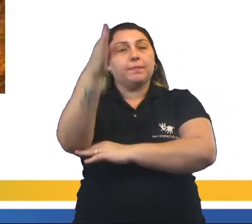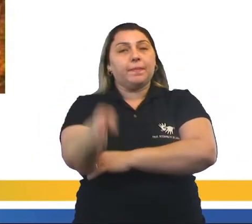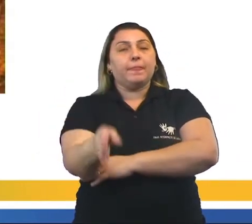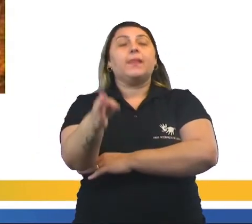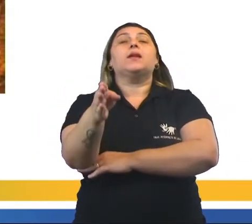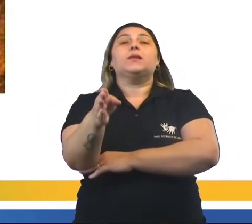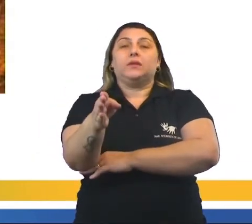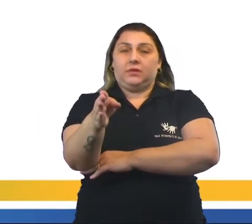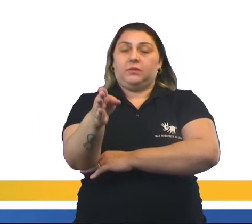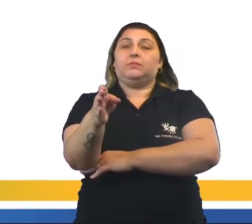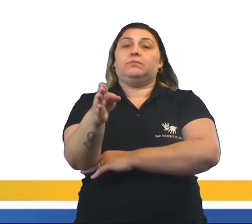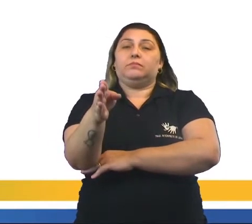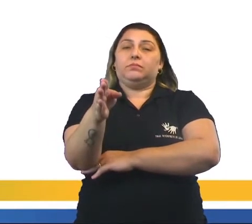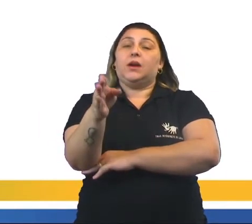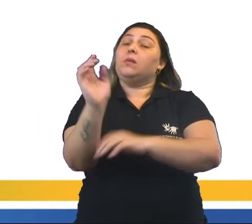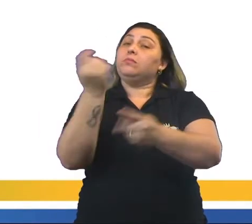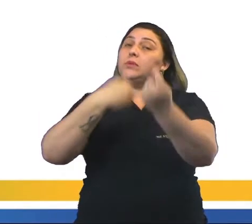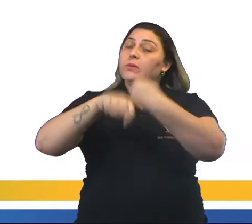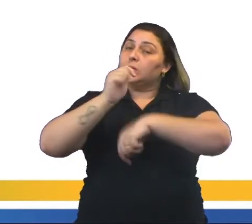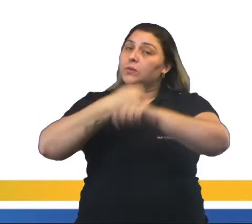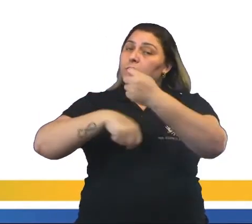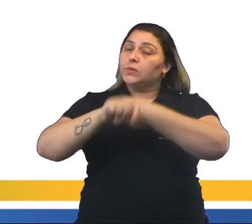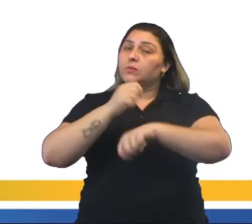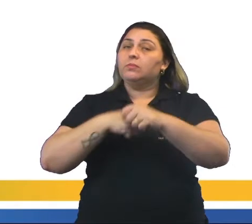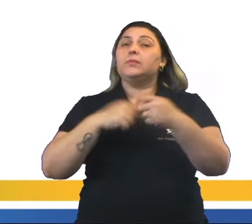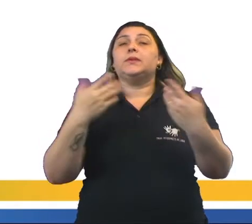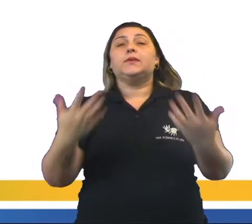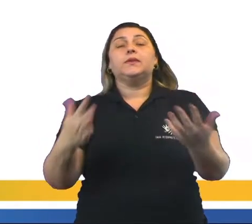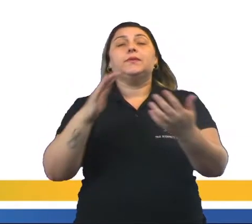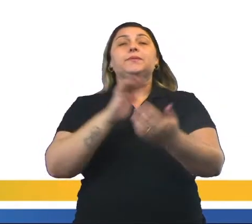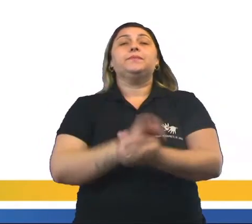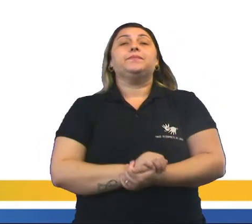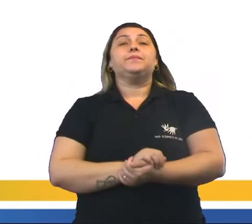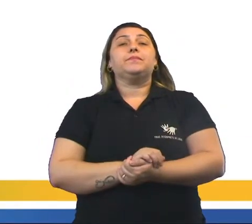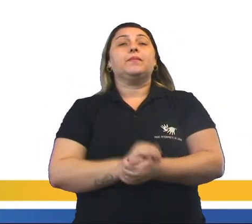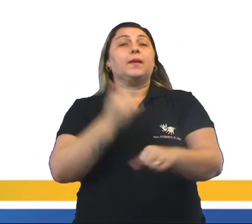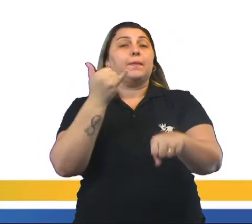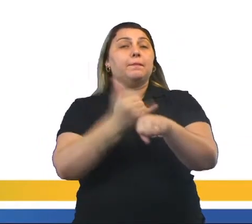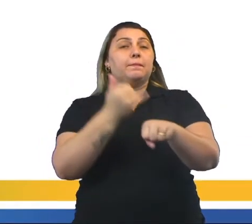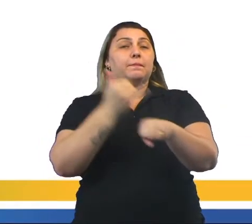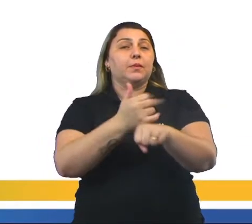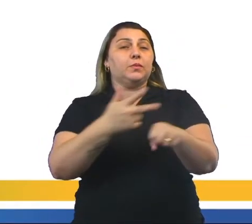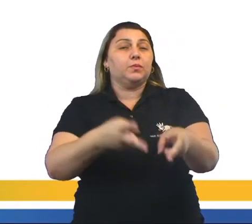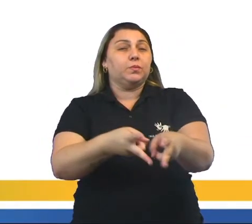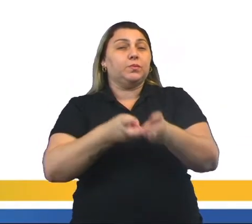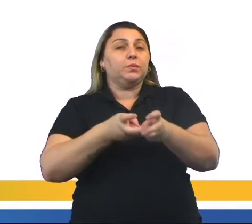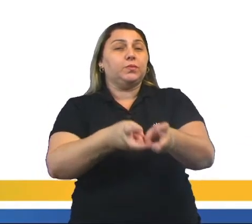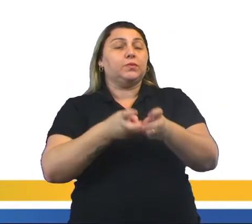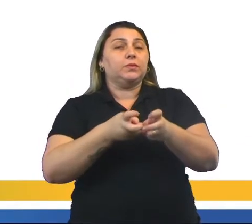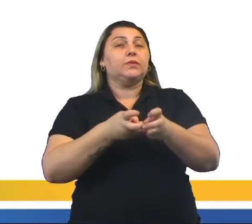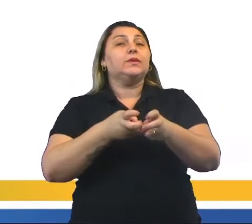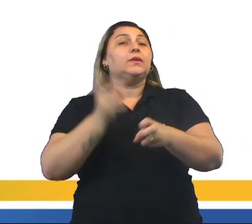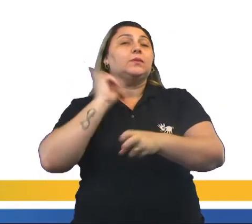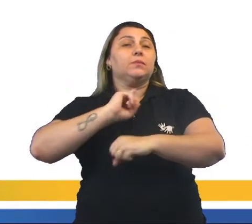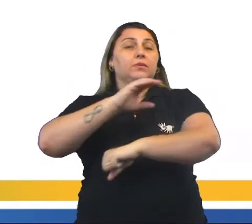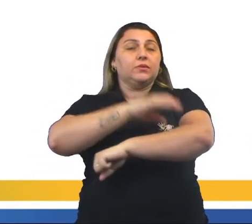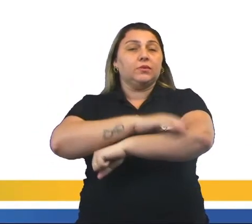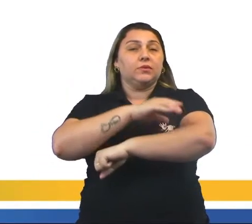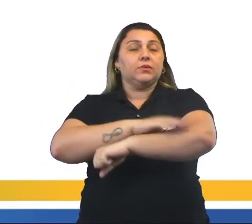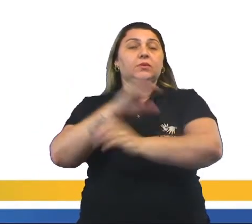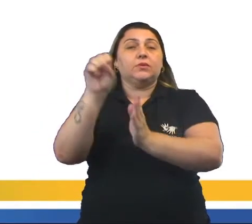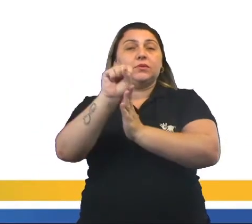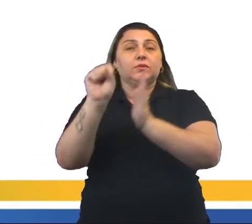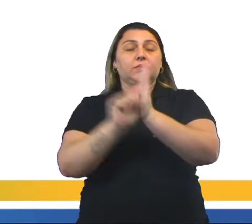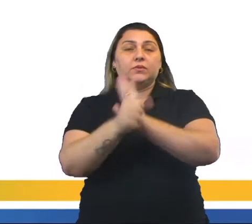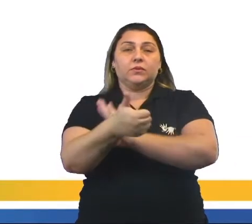atividade econômica. Com a ascensão da mineração, em especial em Minas Gerais, no século